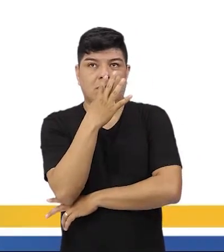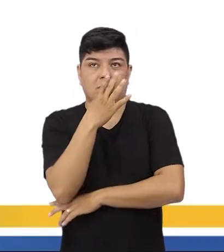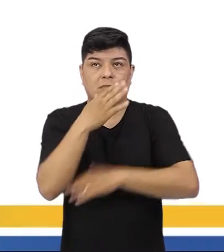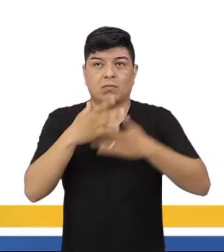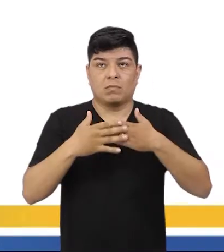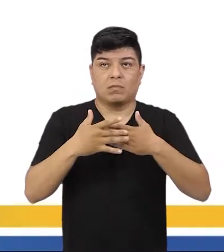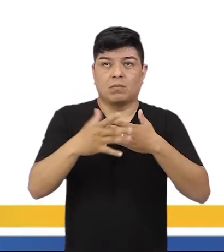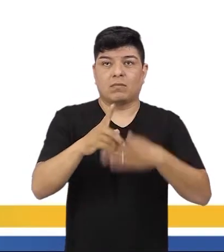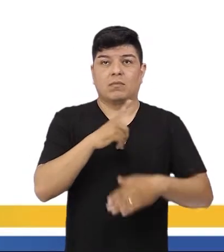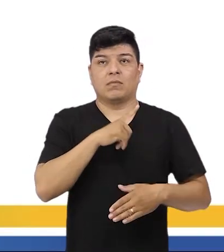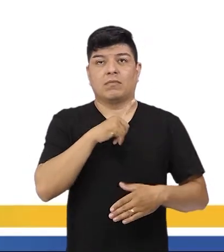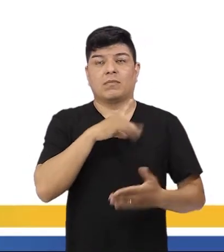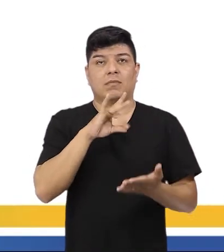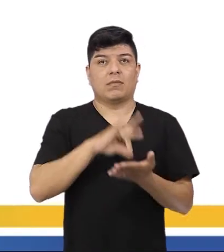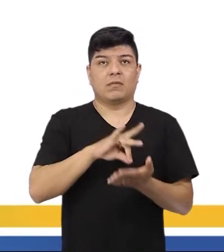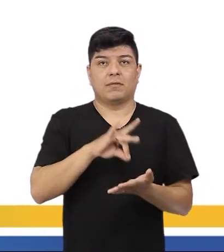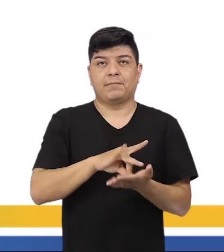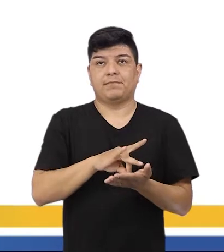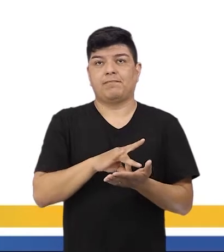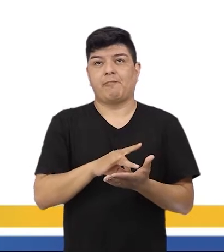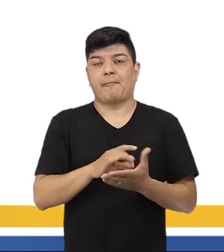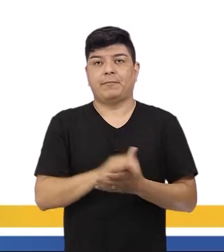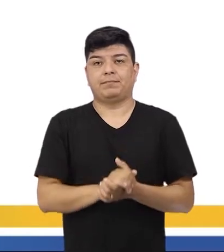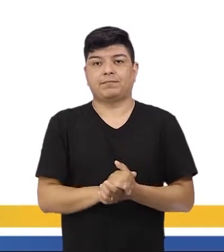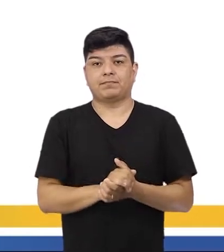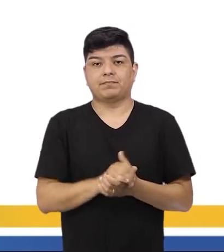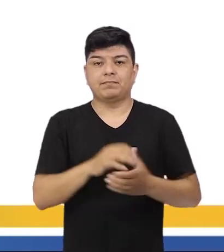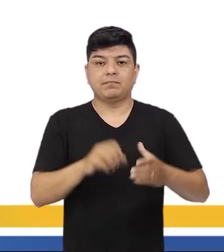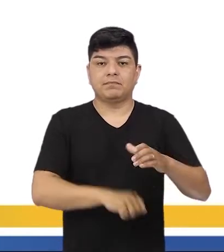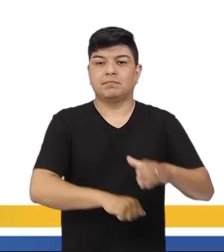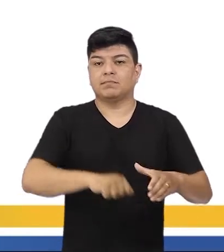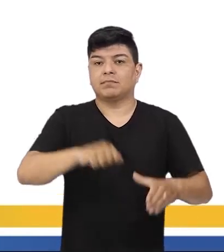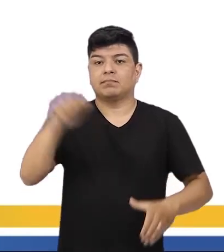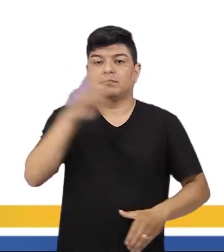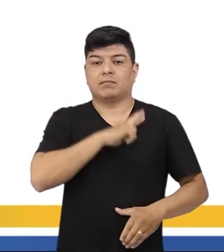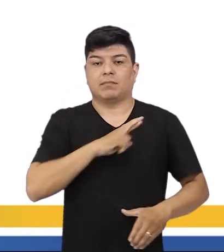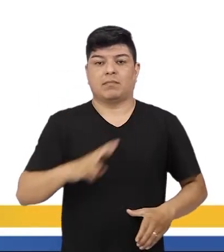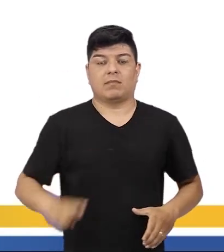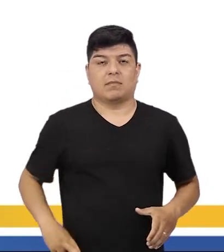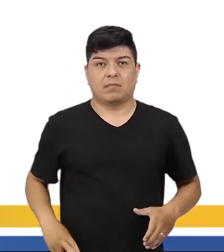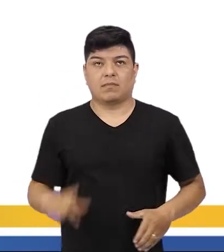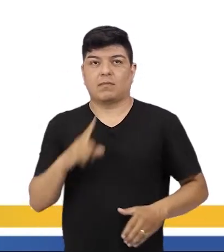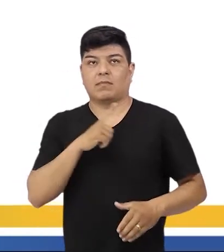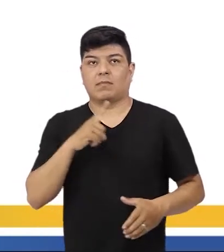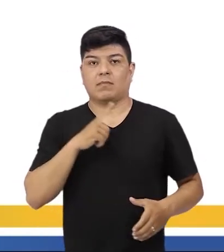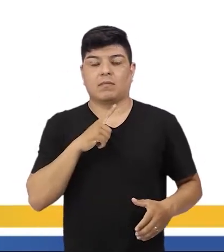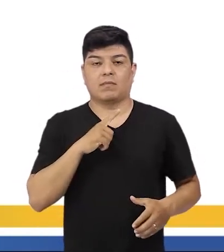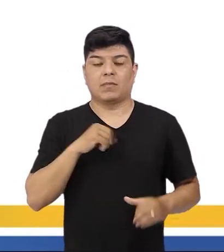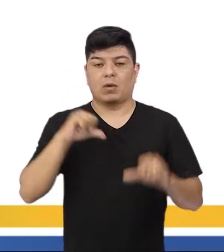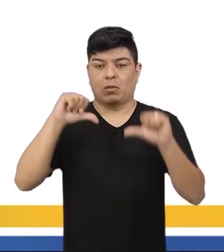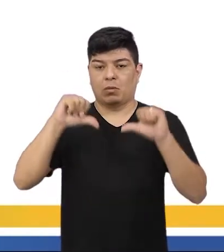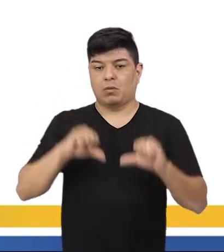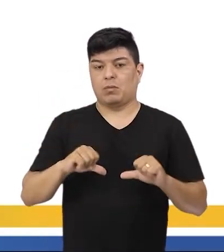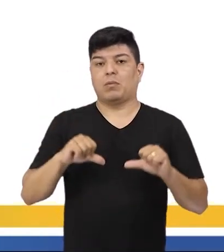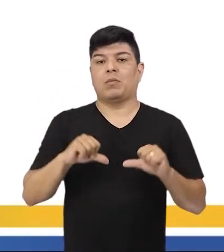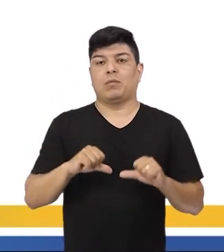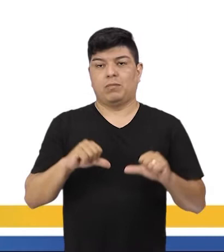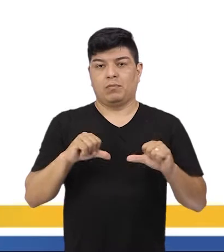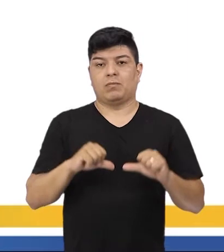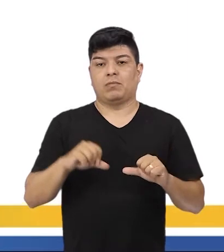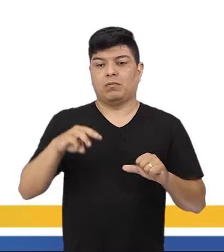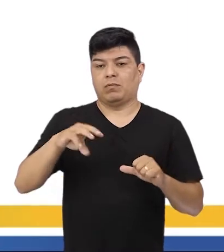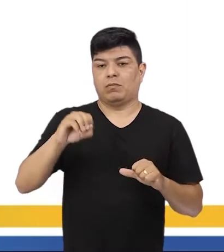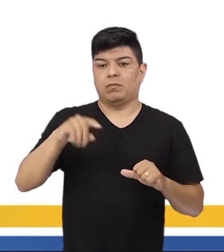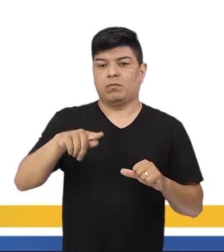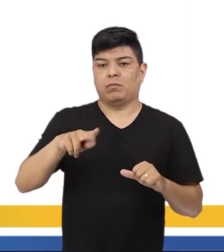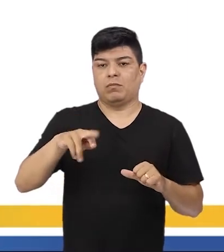partir dali, a gente tem, de fato, então, essa proclamação, né? A gente tem a queda do regime monárquico,